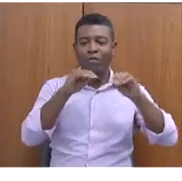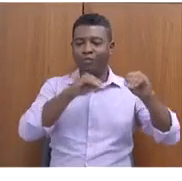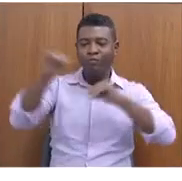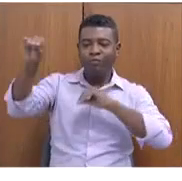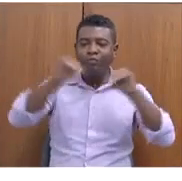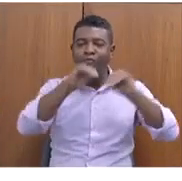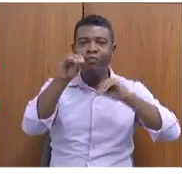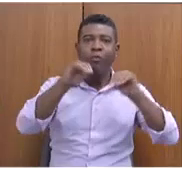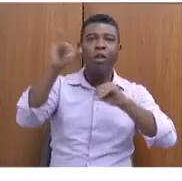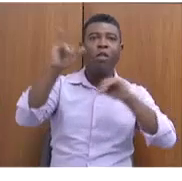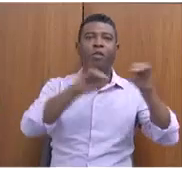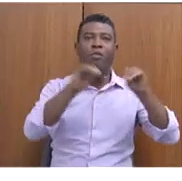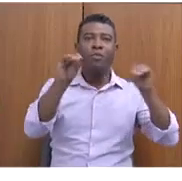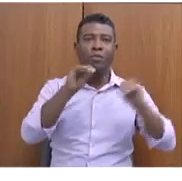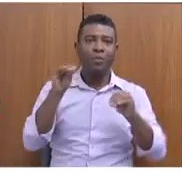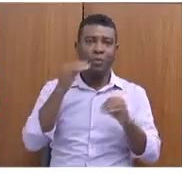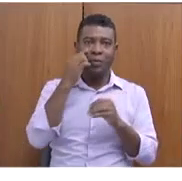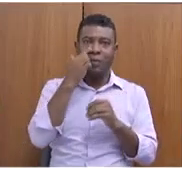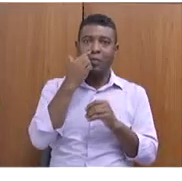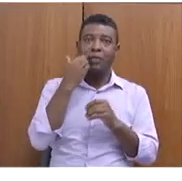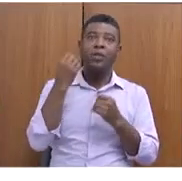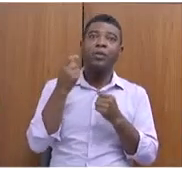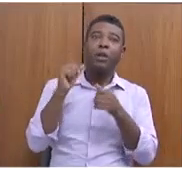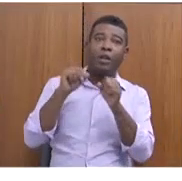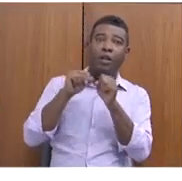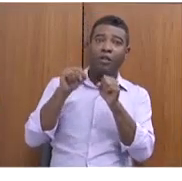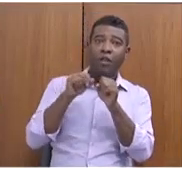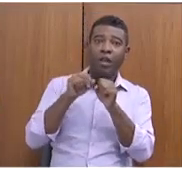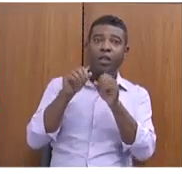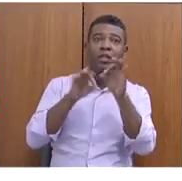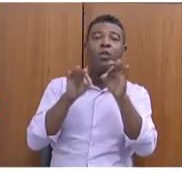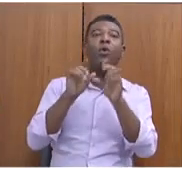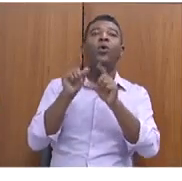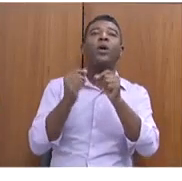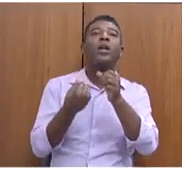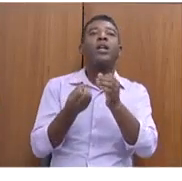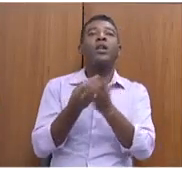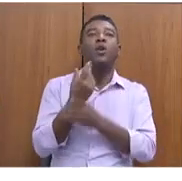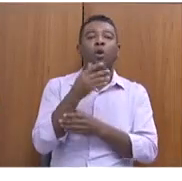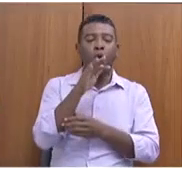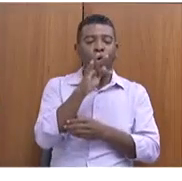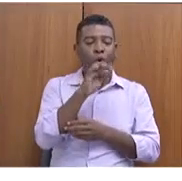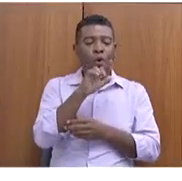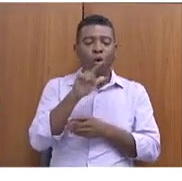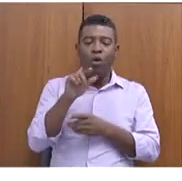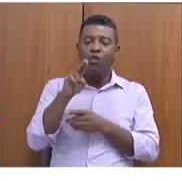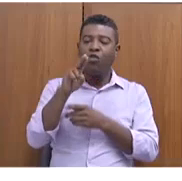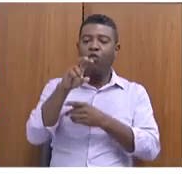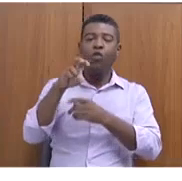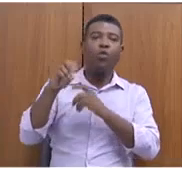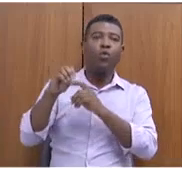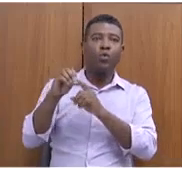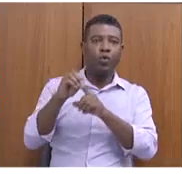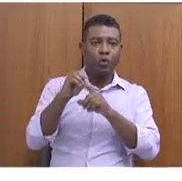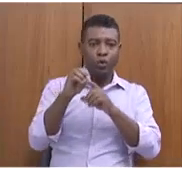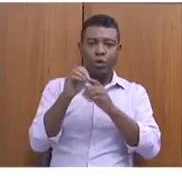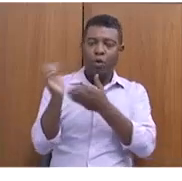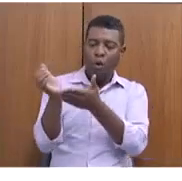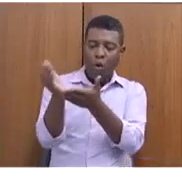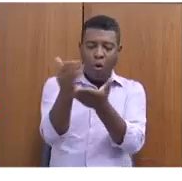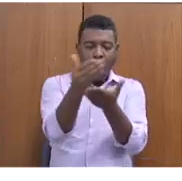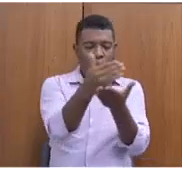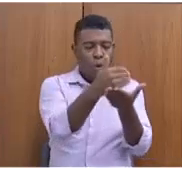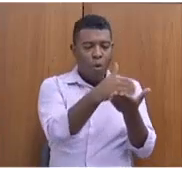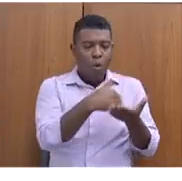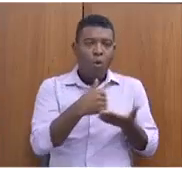Escravo, adaptado à realidade de Minas Gerais, porque esse fluxo é definido pelo governo federal, mas nós o adaptamos